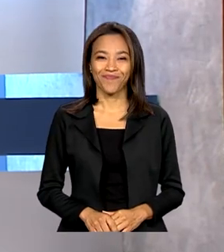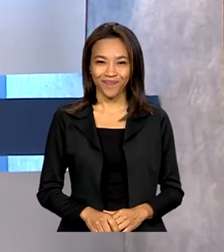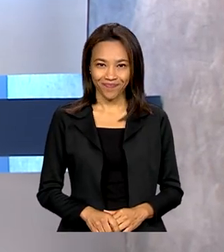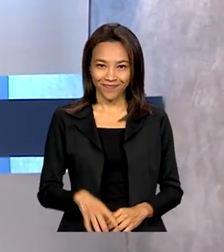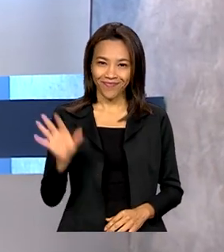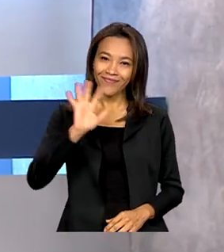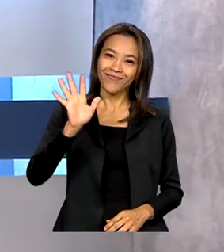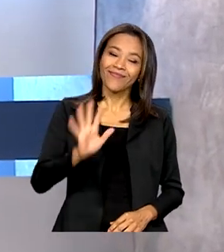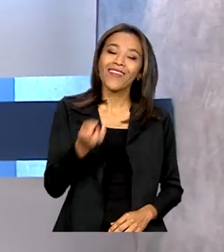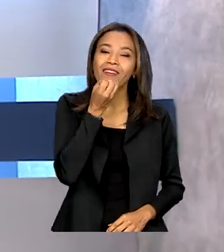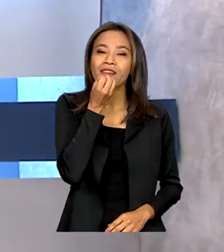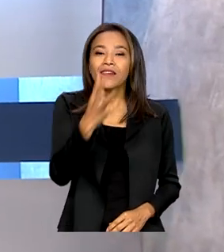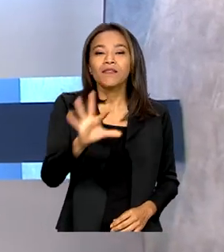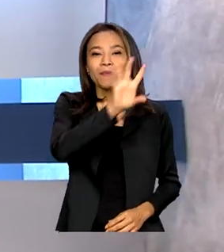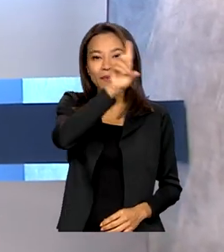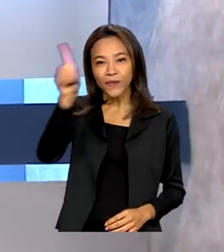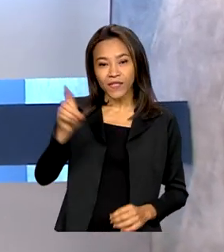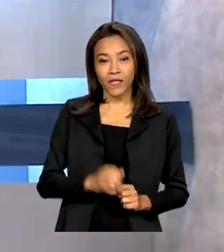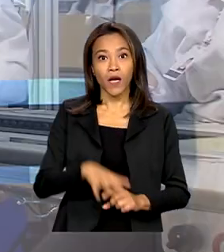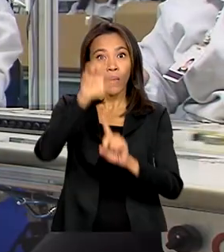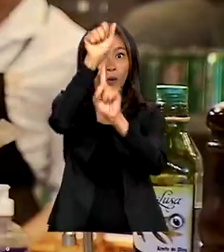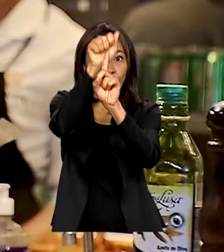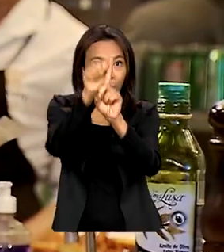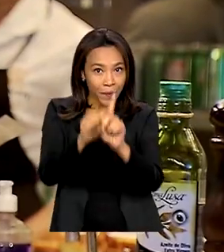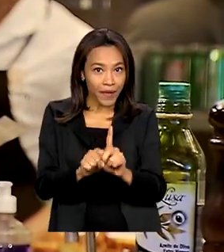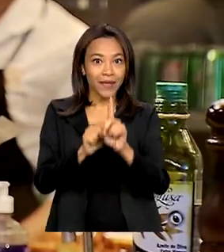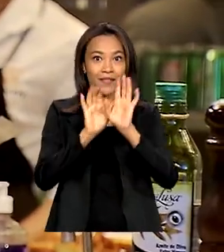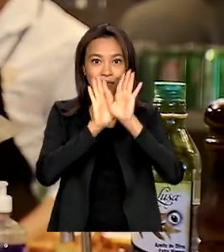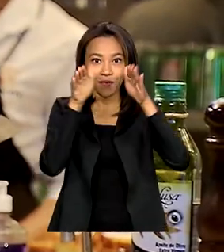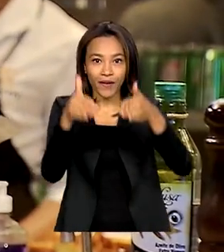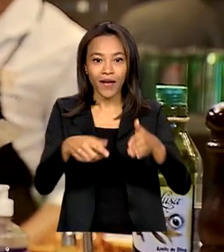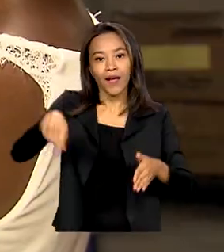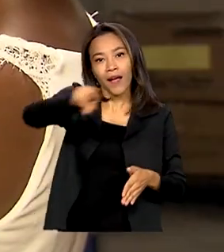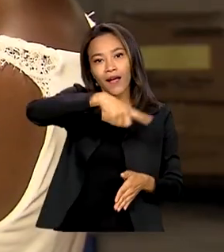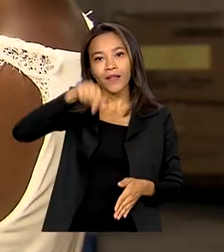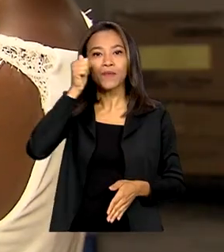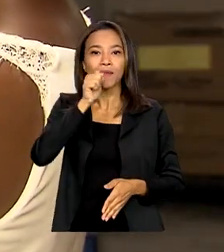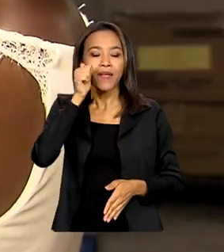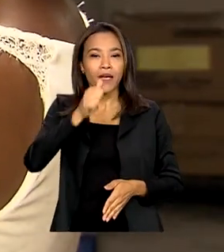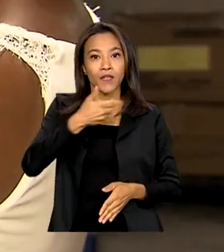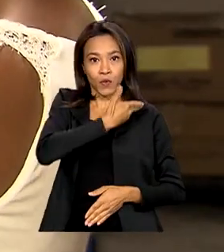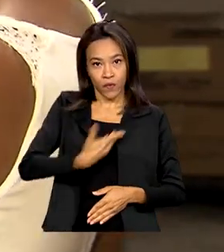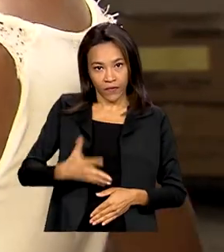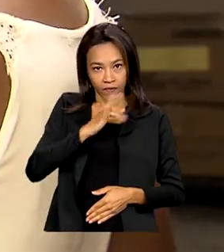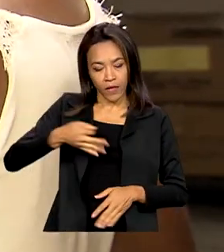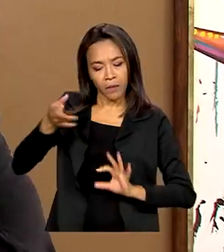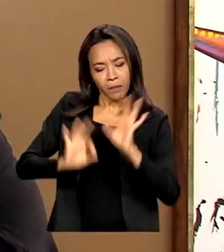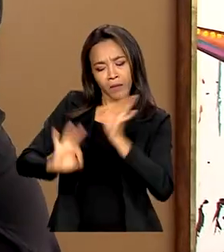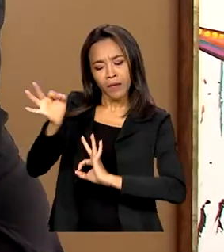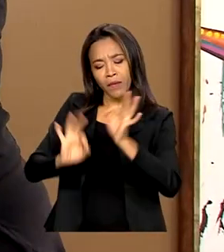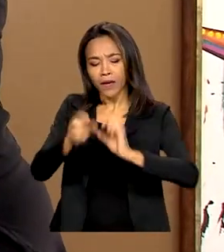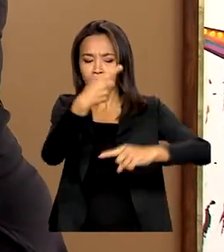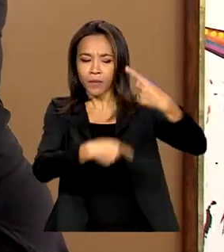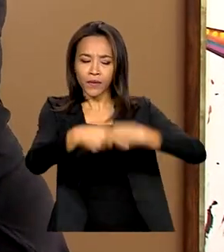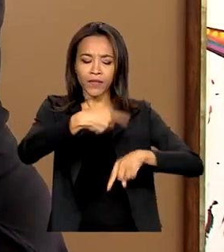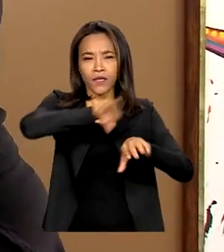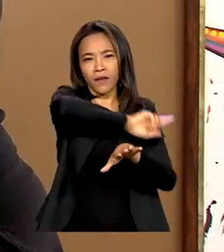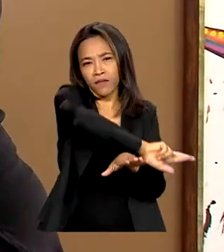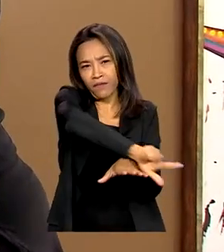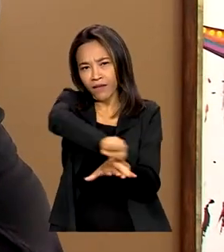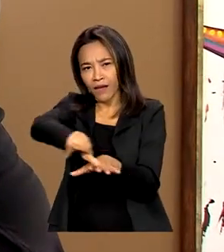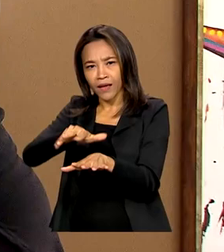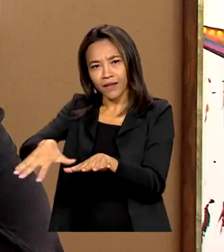Olá, bom dia! No mês dedicado às mulheres, o governo federal prepara políticas públicas em várias áreas